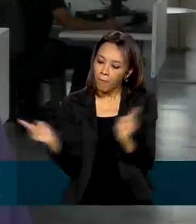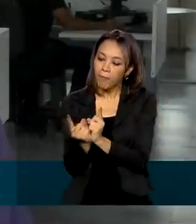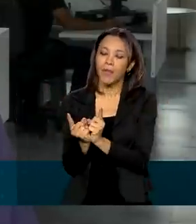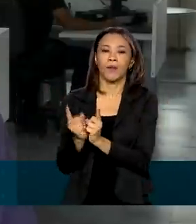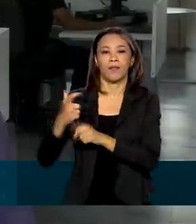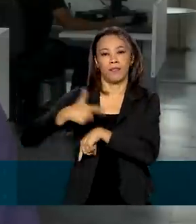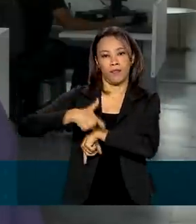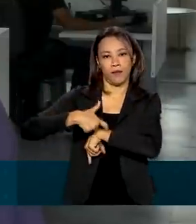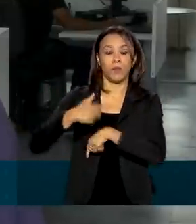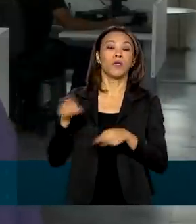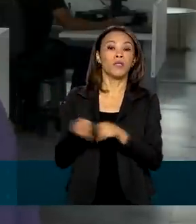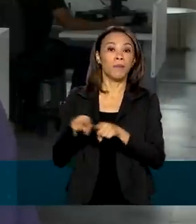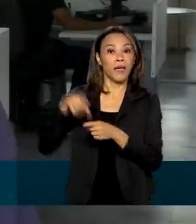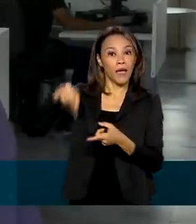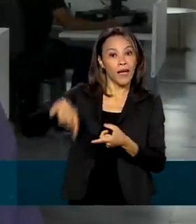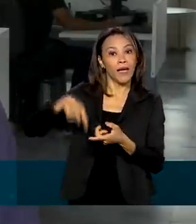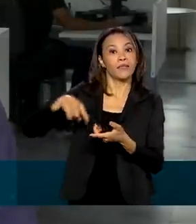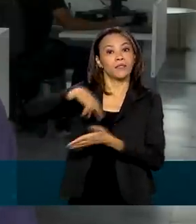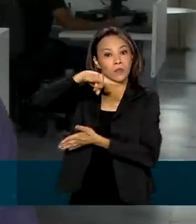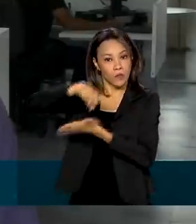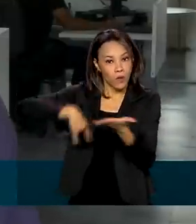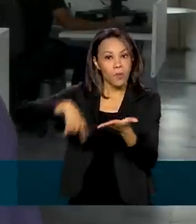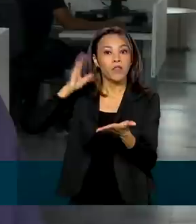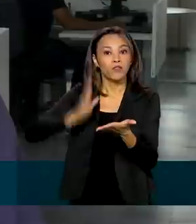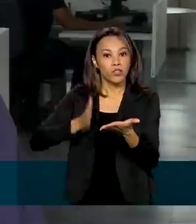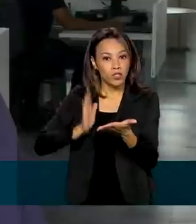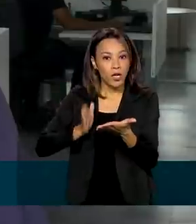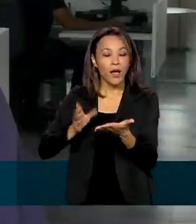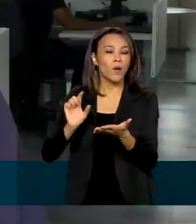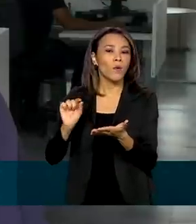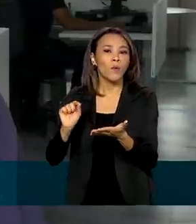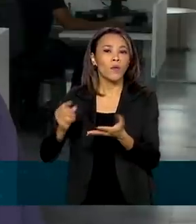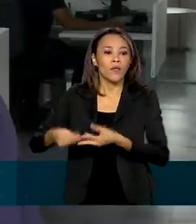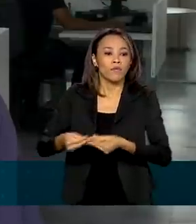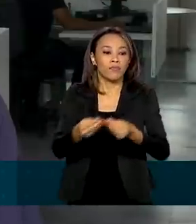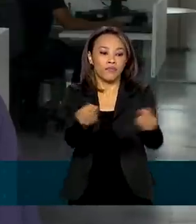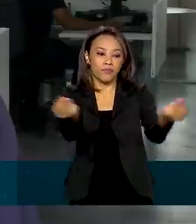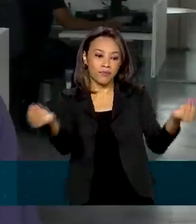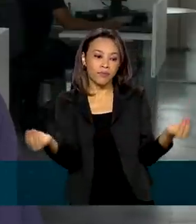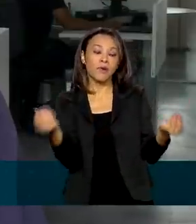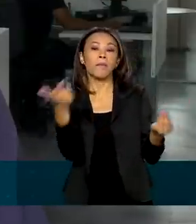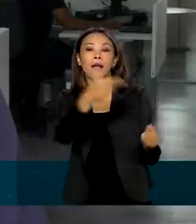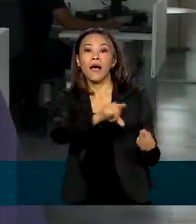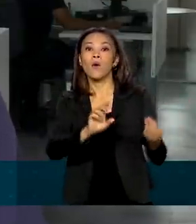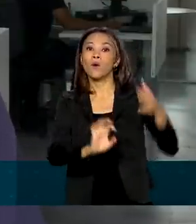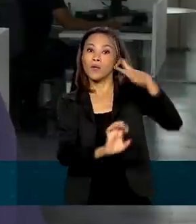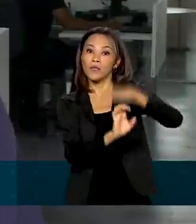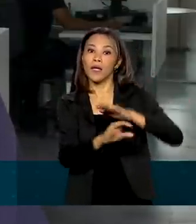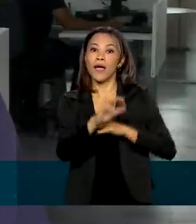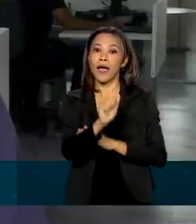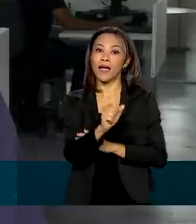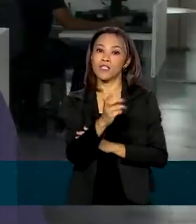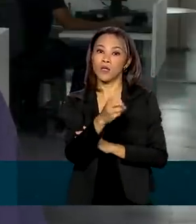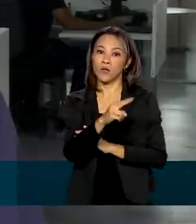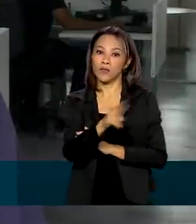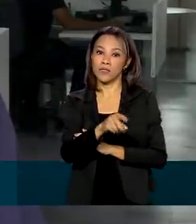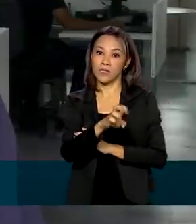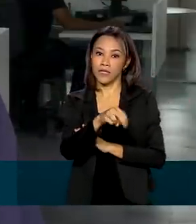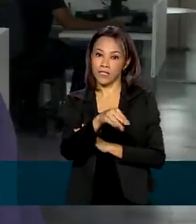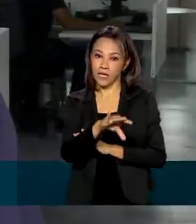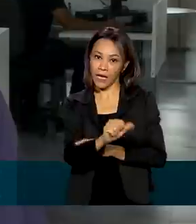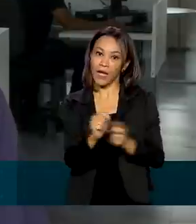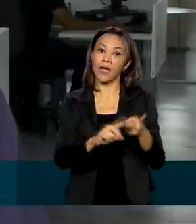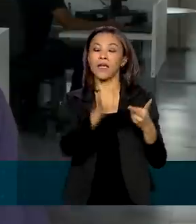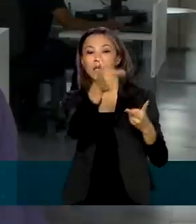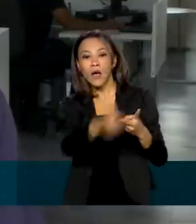certificado também já foi concedido pela Agência Reguladora para as Produtoras da AstraZeneca e da Sinovac, também envolvidas